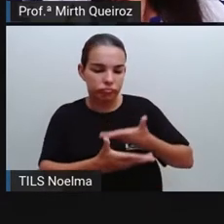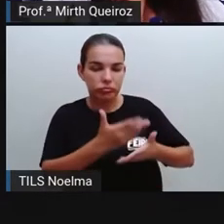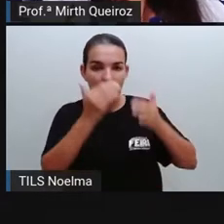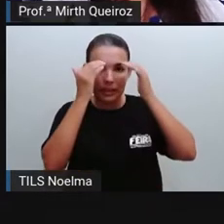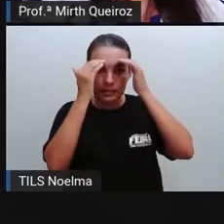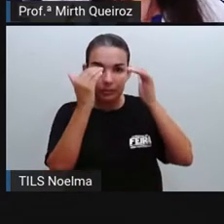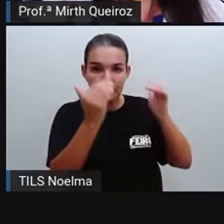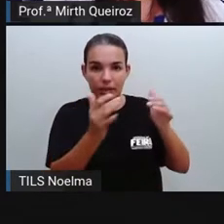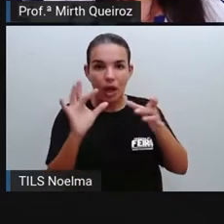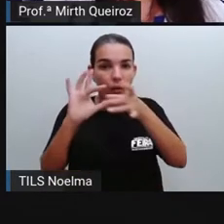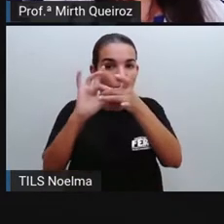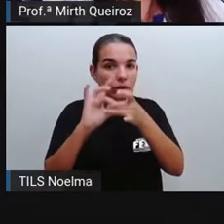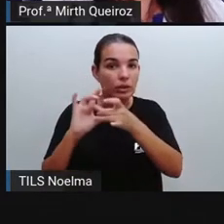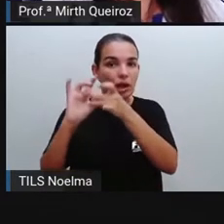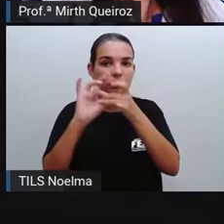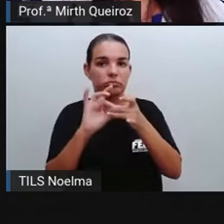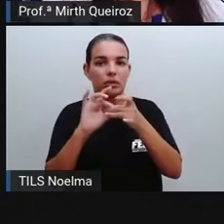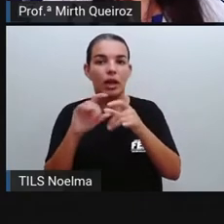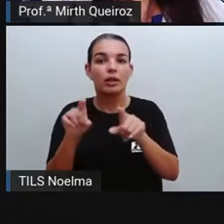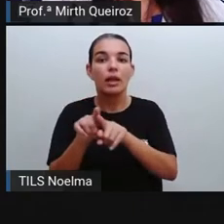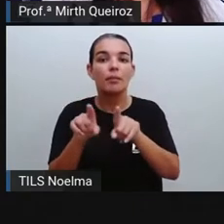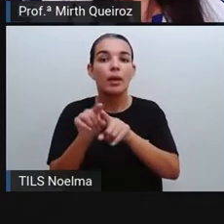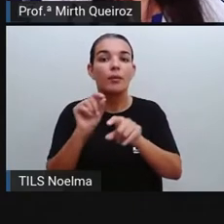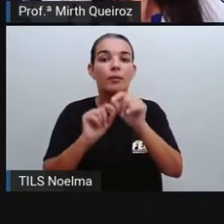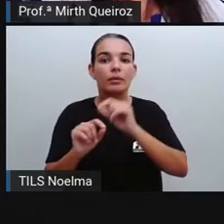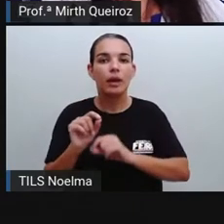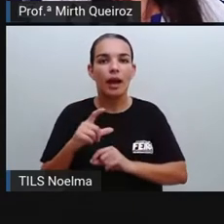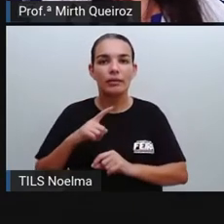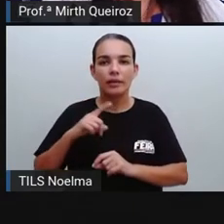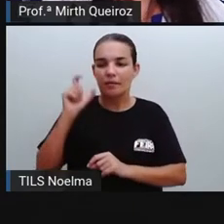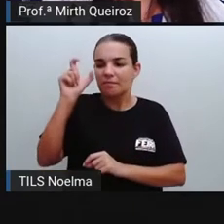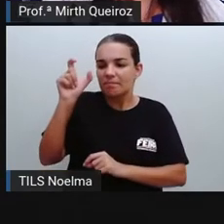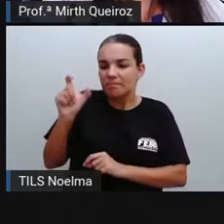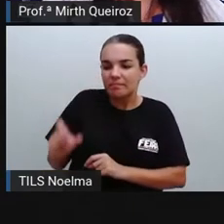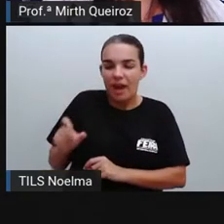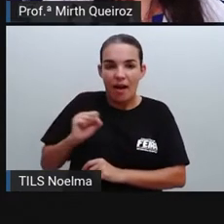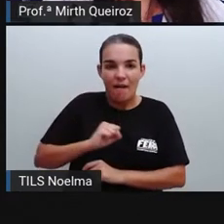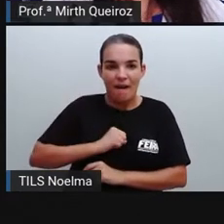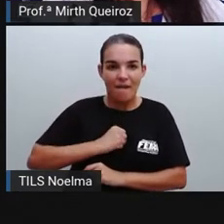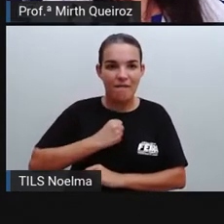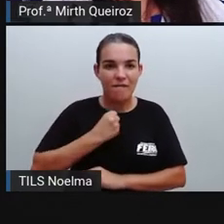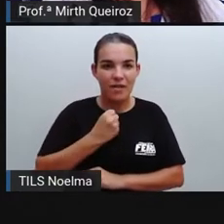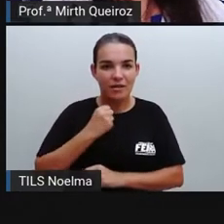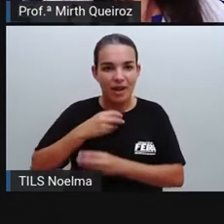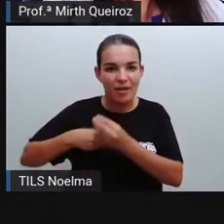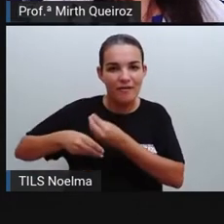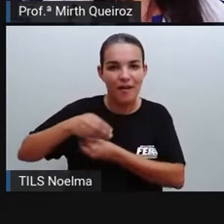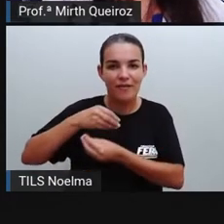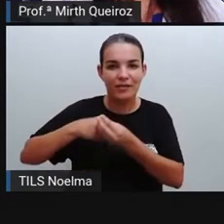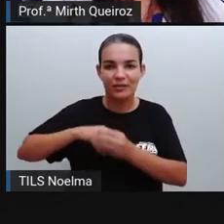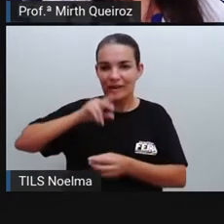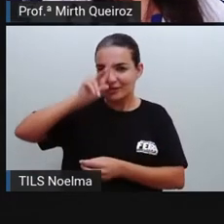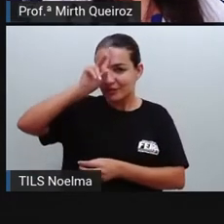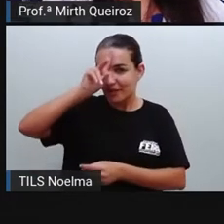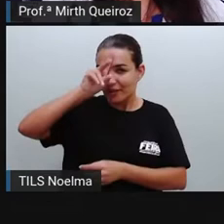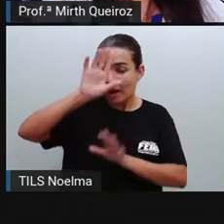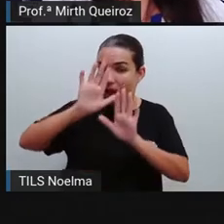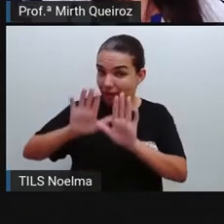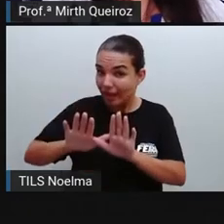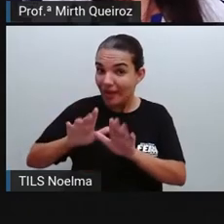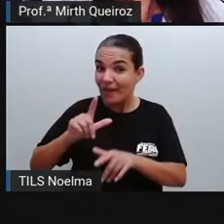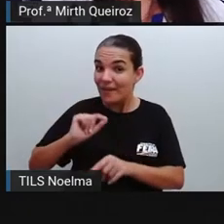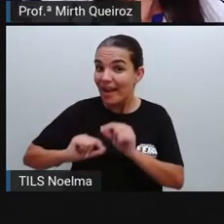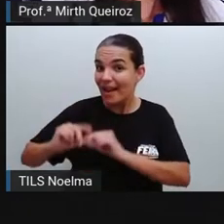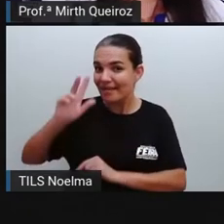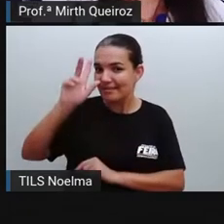respeito, união, ressaltando a força dos personagens envolvidos com a história. Então, as lendas